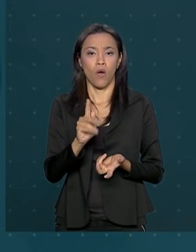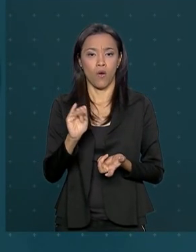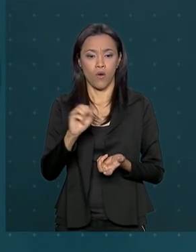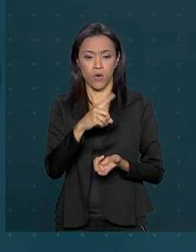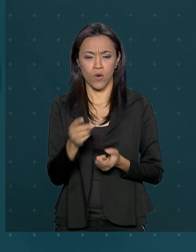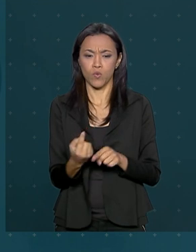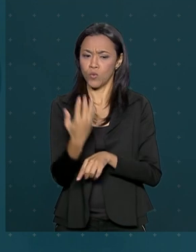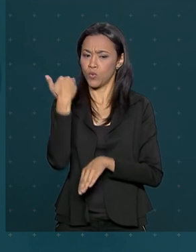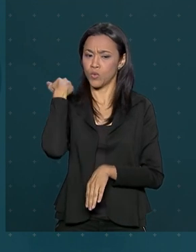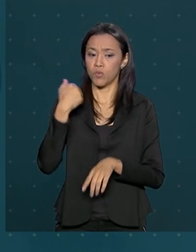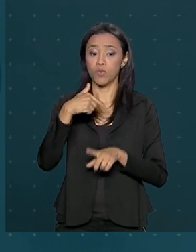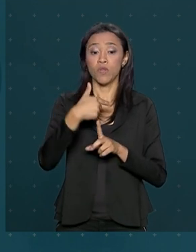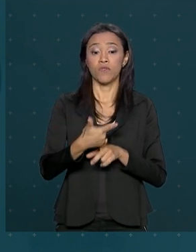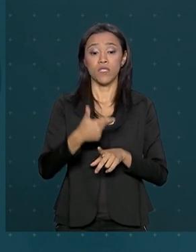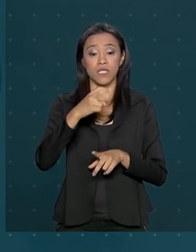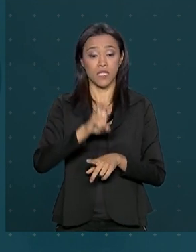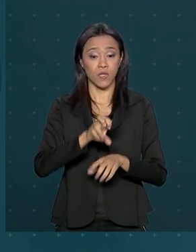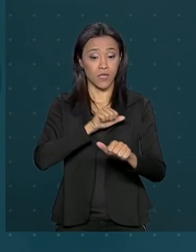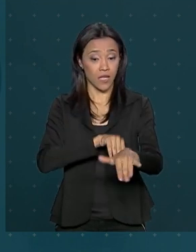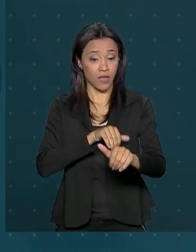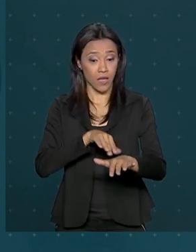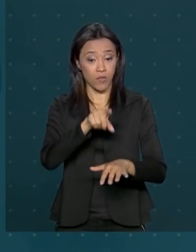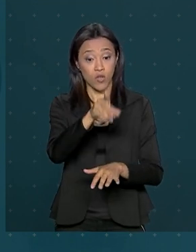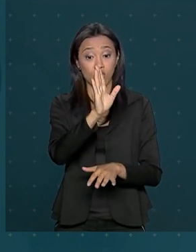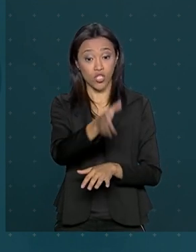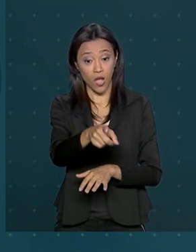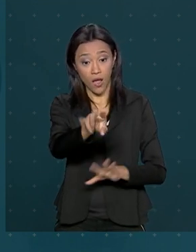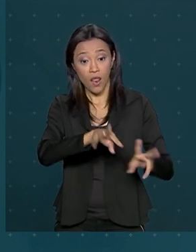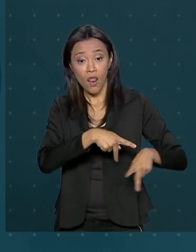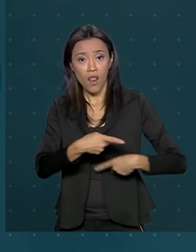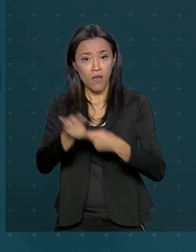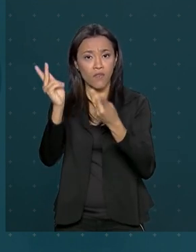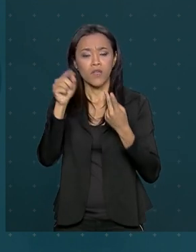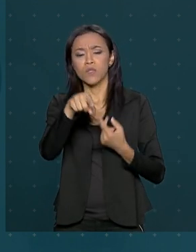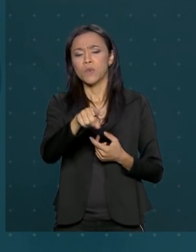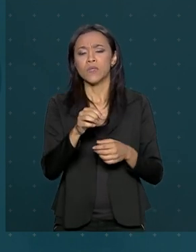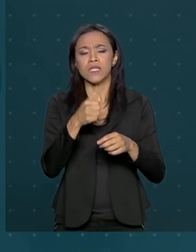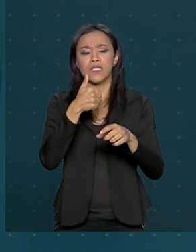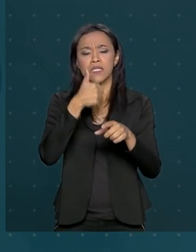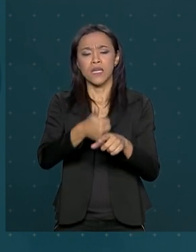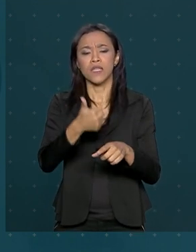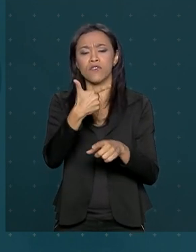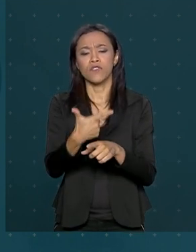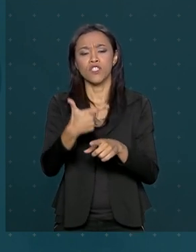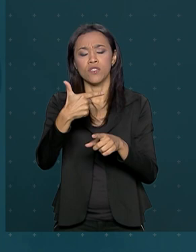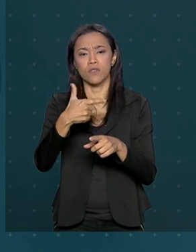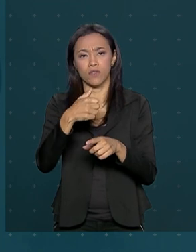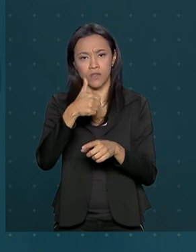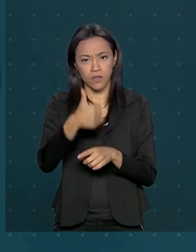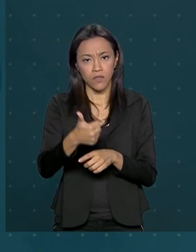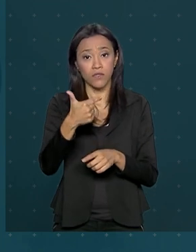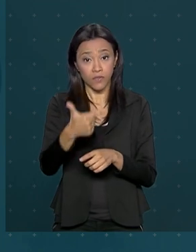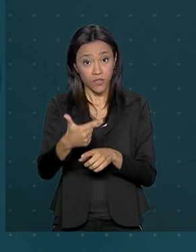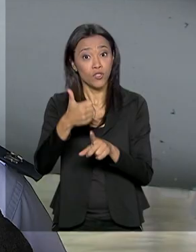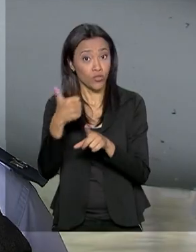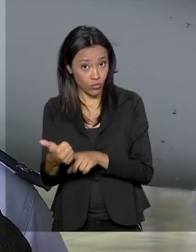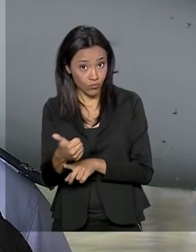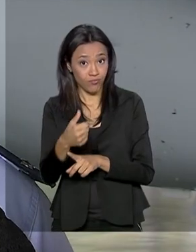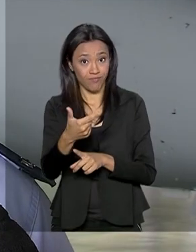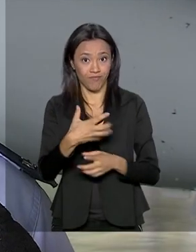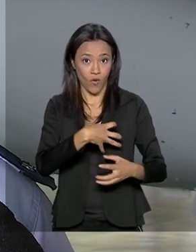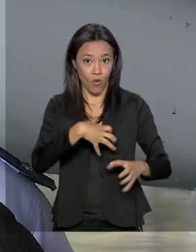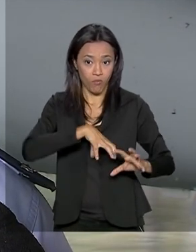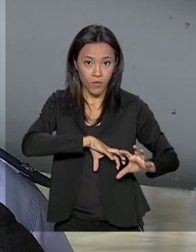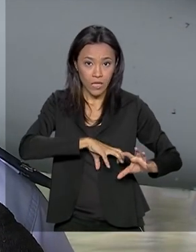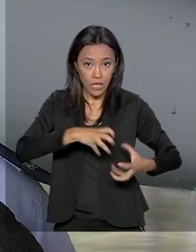25 de setembro, a FAB foi responsável pelo transporte de 121 órgãos para transplantes. A gente